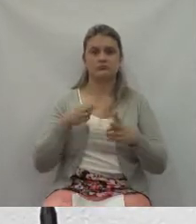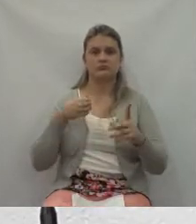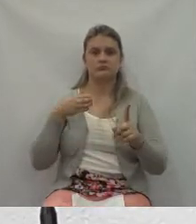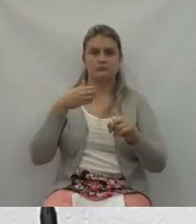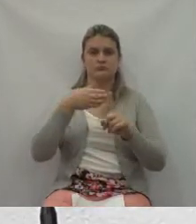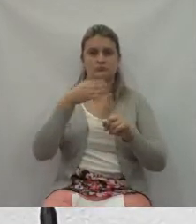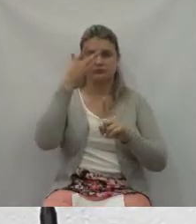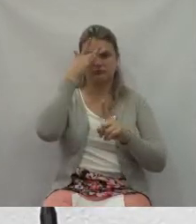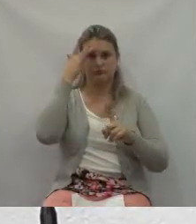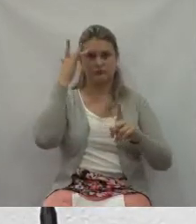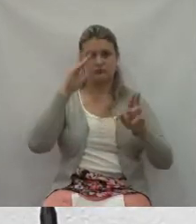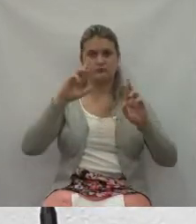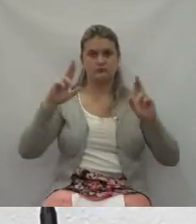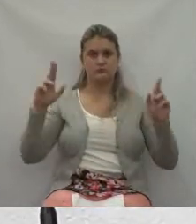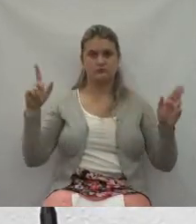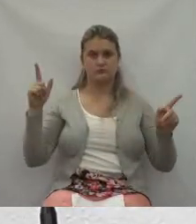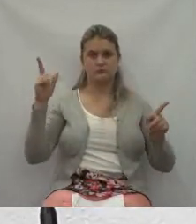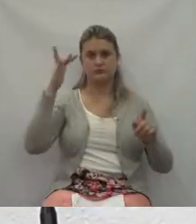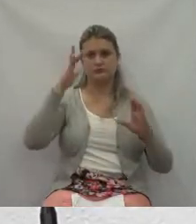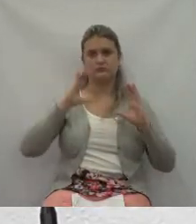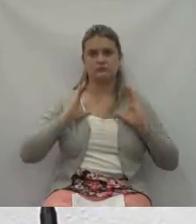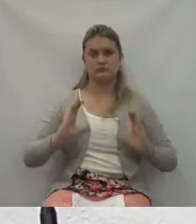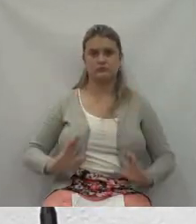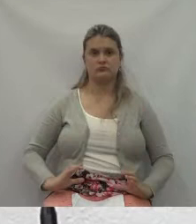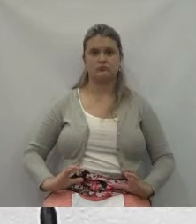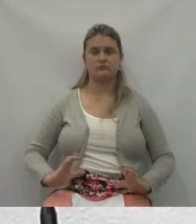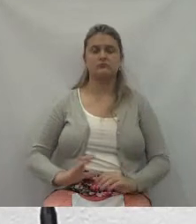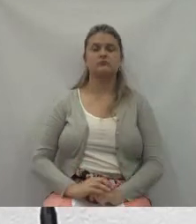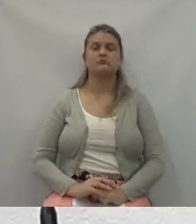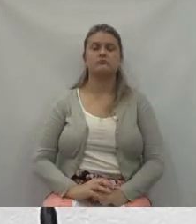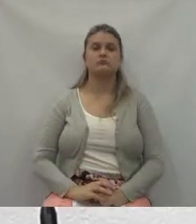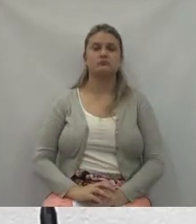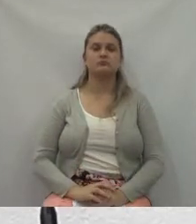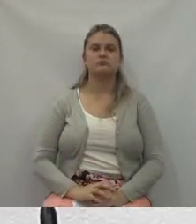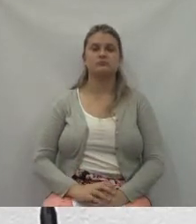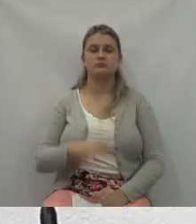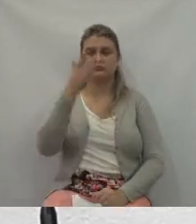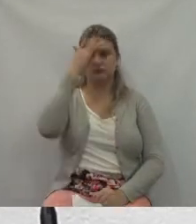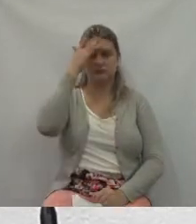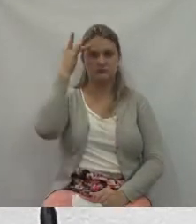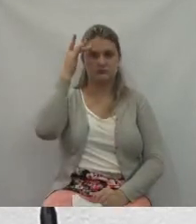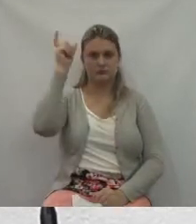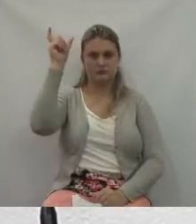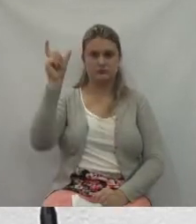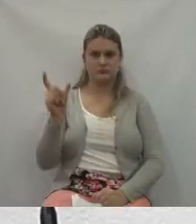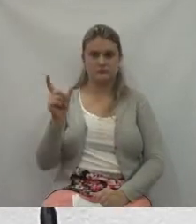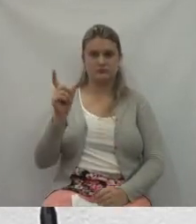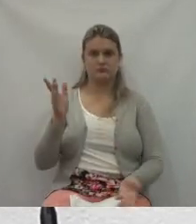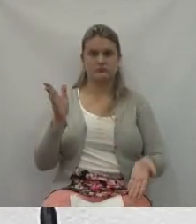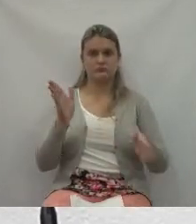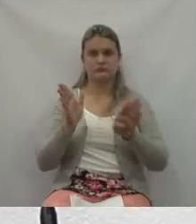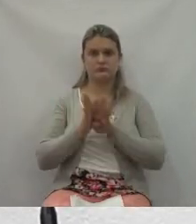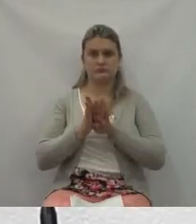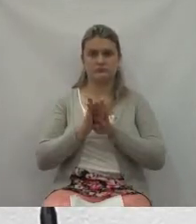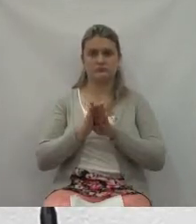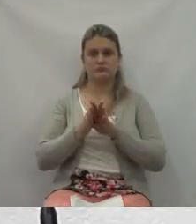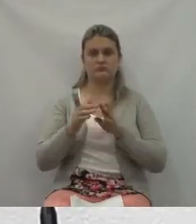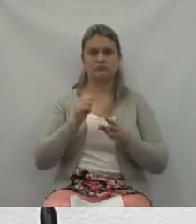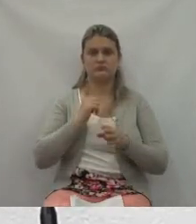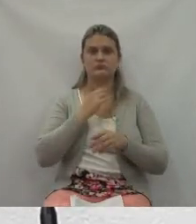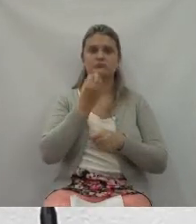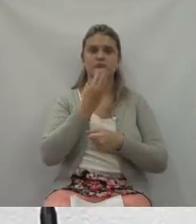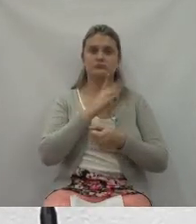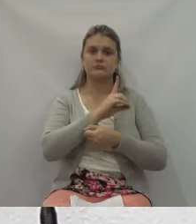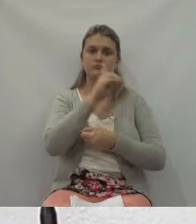cidadão. A pessoa chega ao órgão público, recebe um bom dia, recebe um boa tarde,